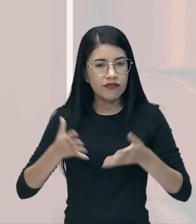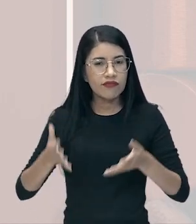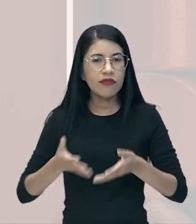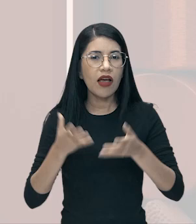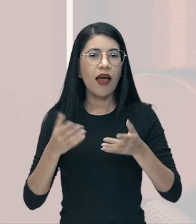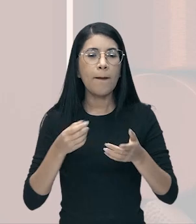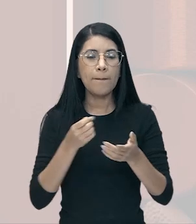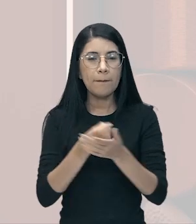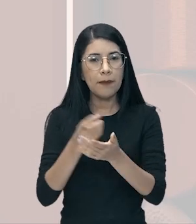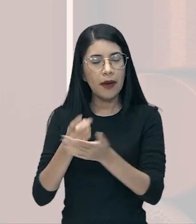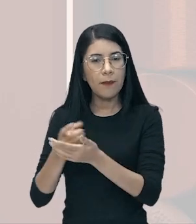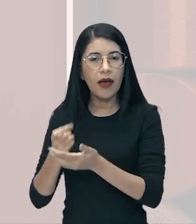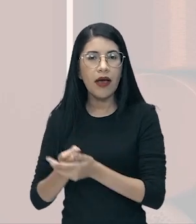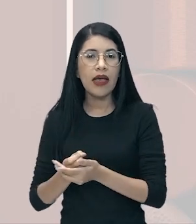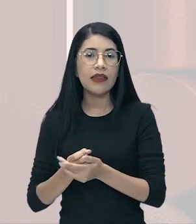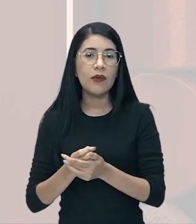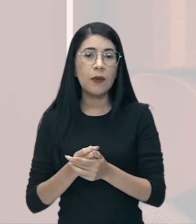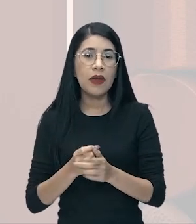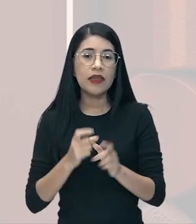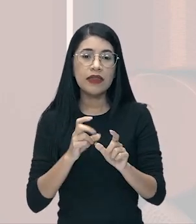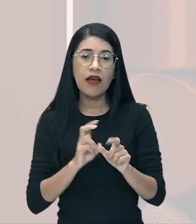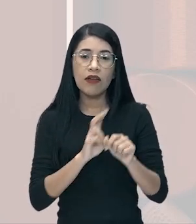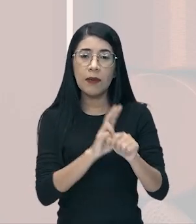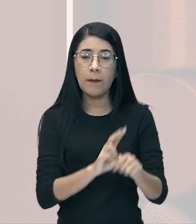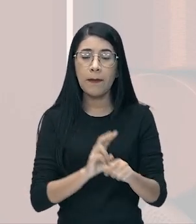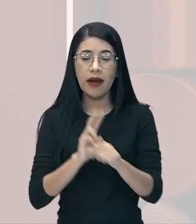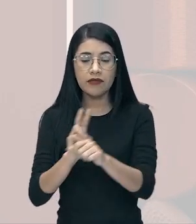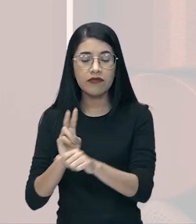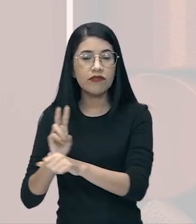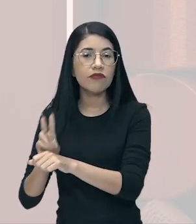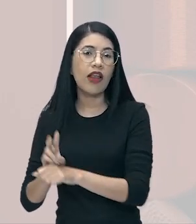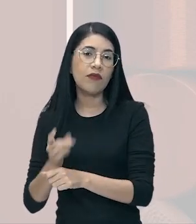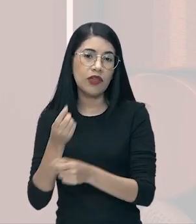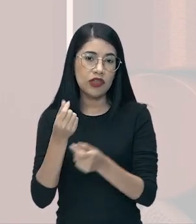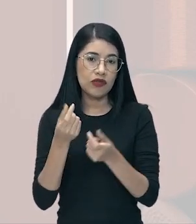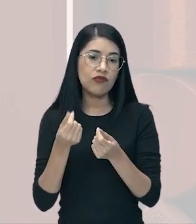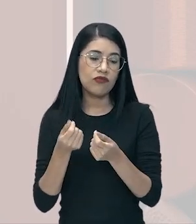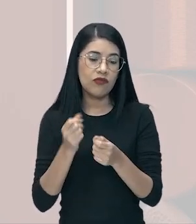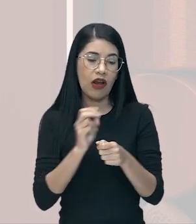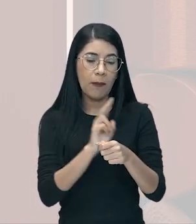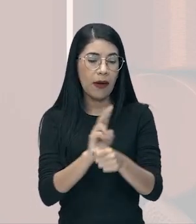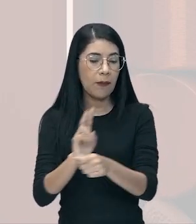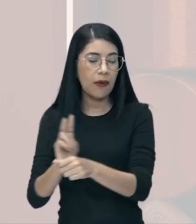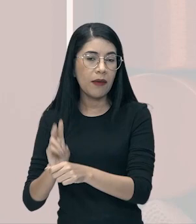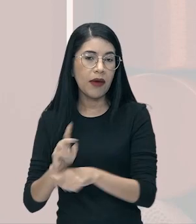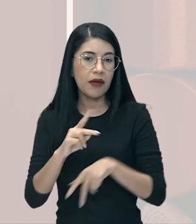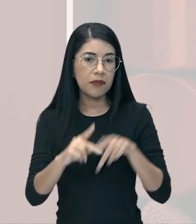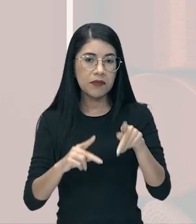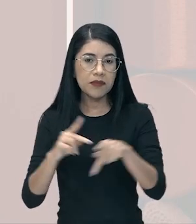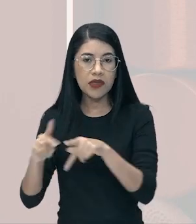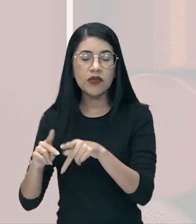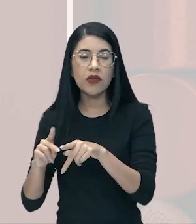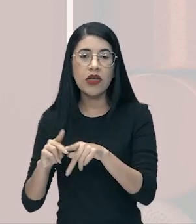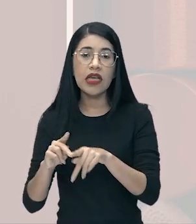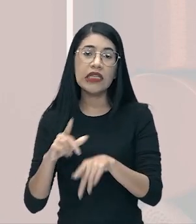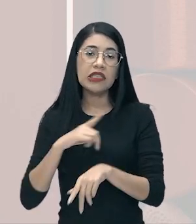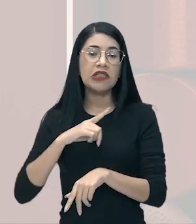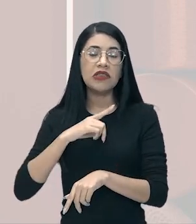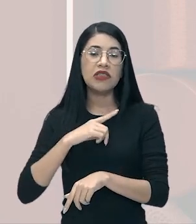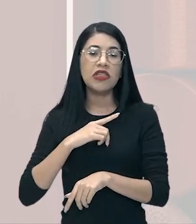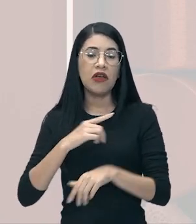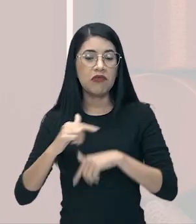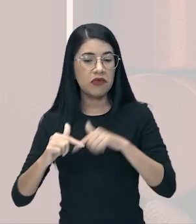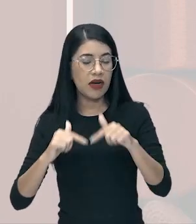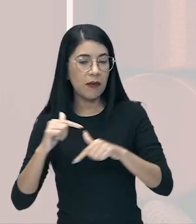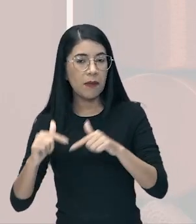eles acabaram, então, dando empréstimos meio que sem critério algum para as pessoas, já que elas tinham pleno emprego, estavam pegando